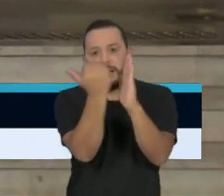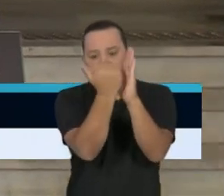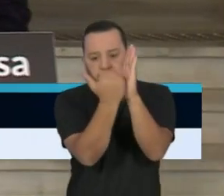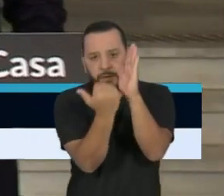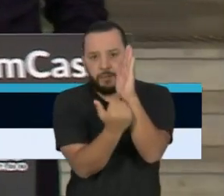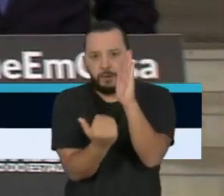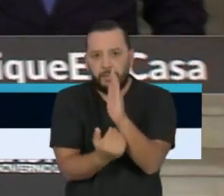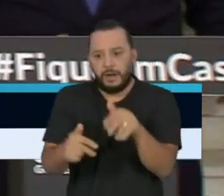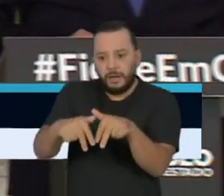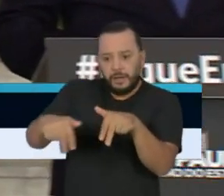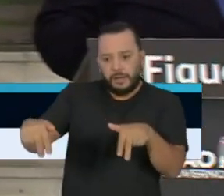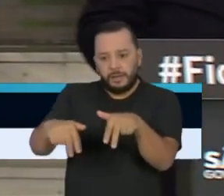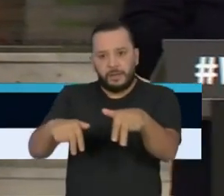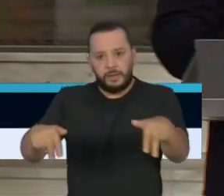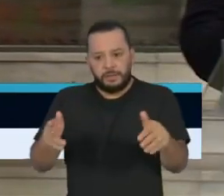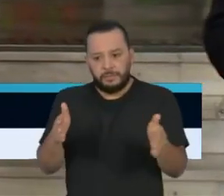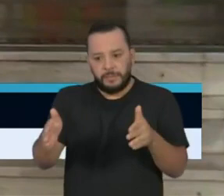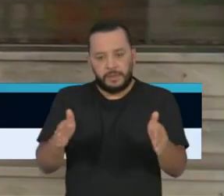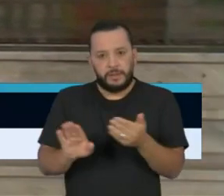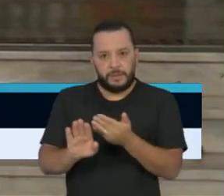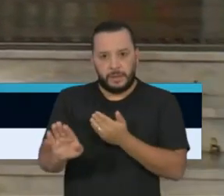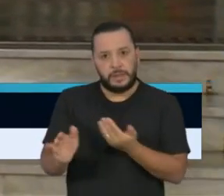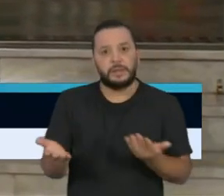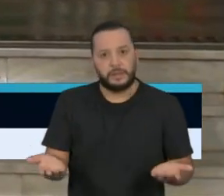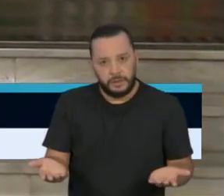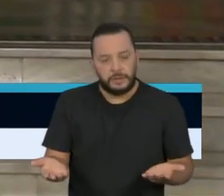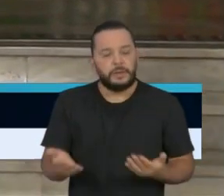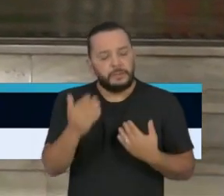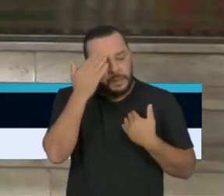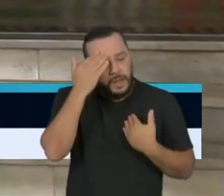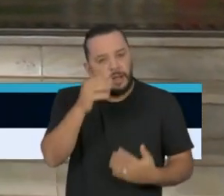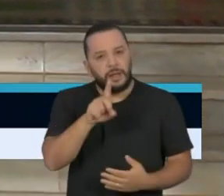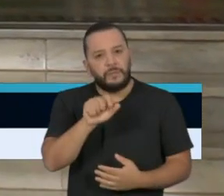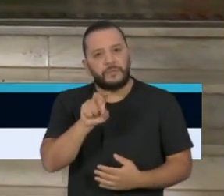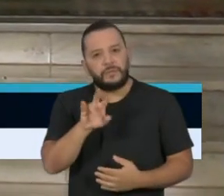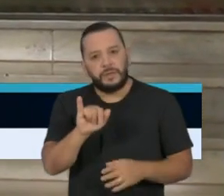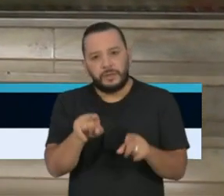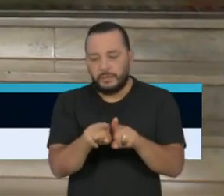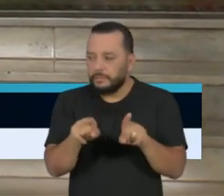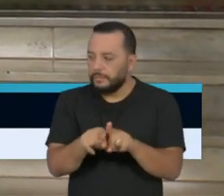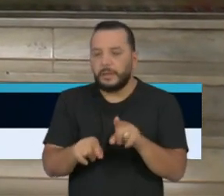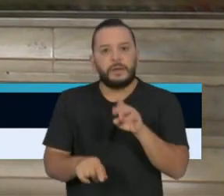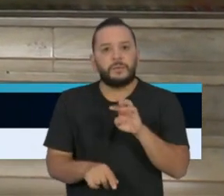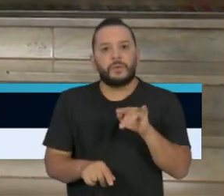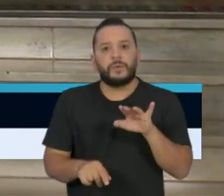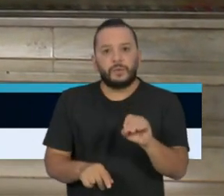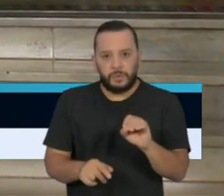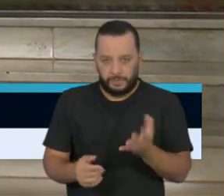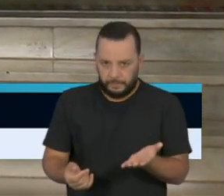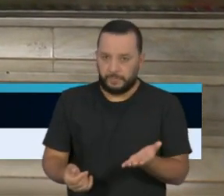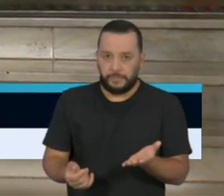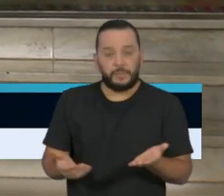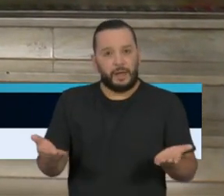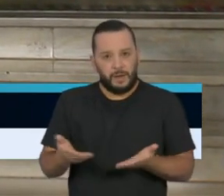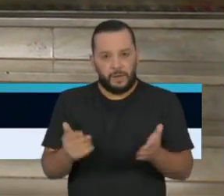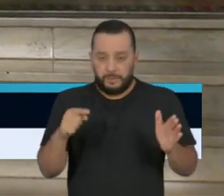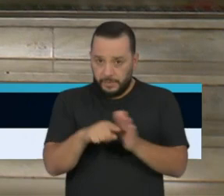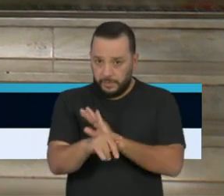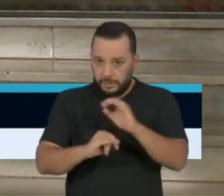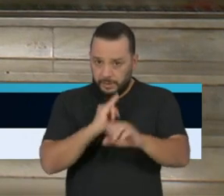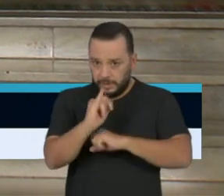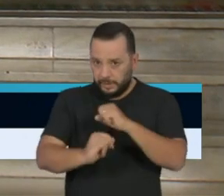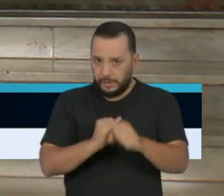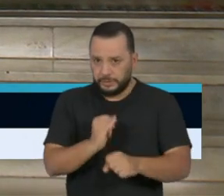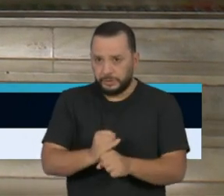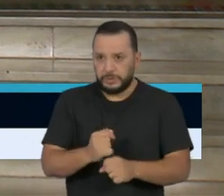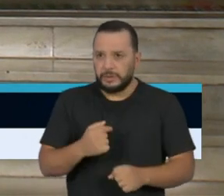Obrigado, doutor Davi Wippe. Bruno Ribeiro, muito obrigado pela sua pergunta. Vamos a uma nova pergunta online. Não sei se